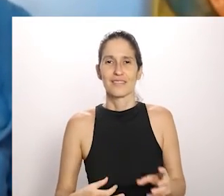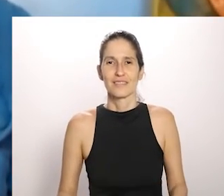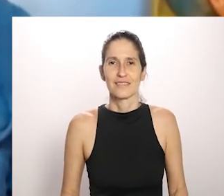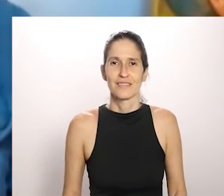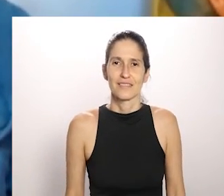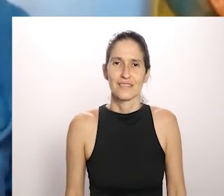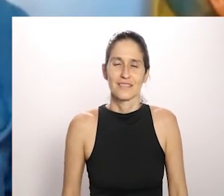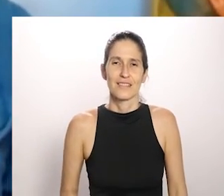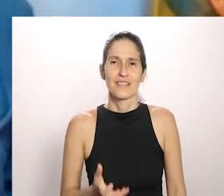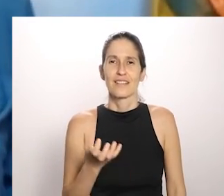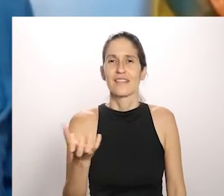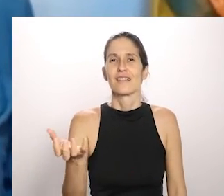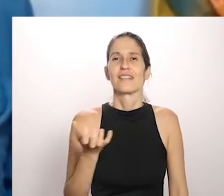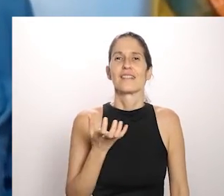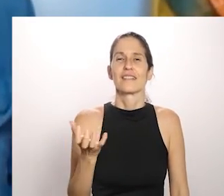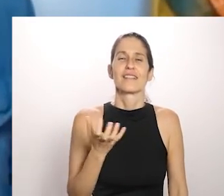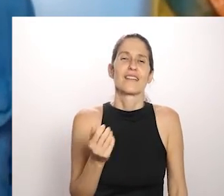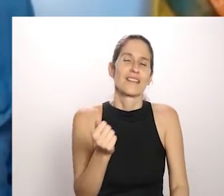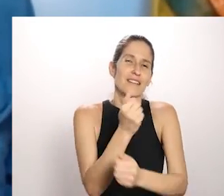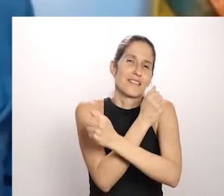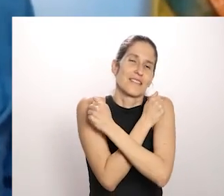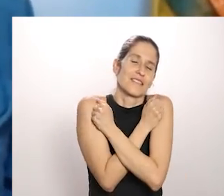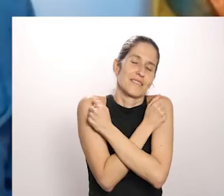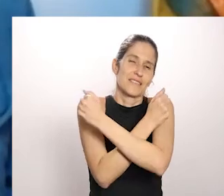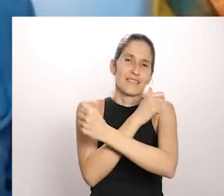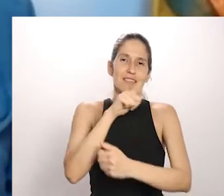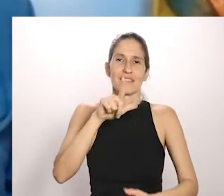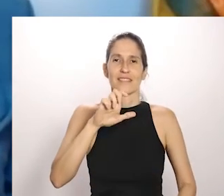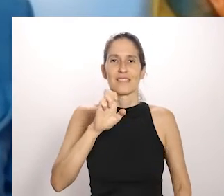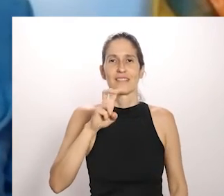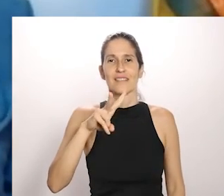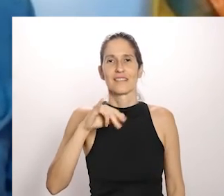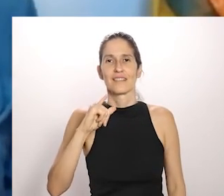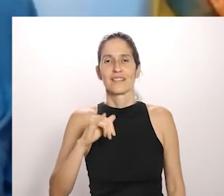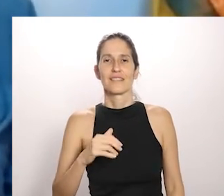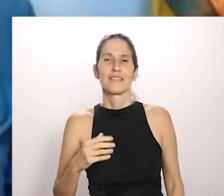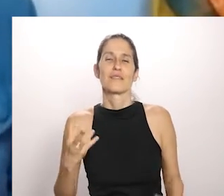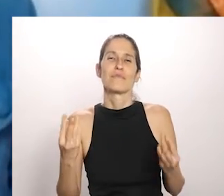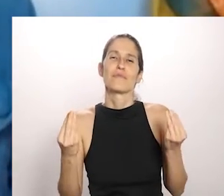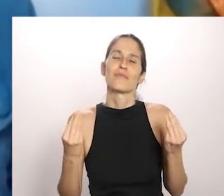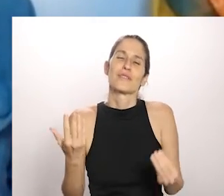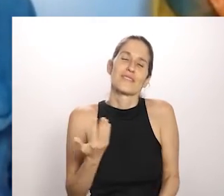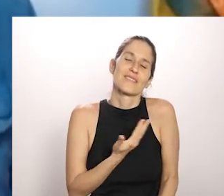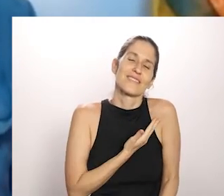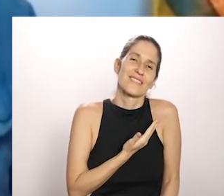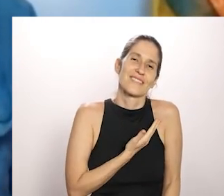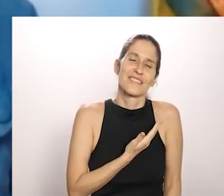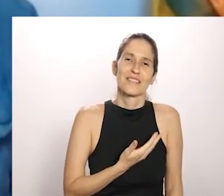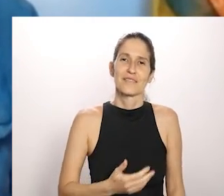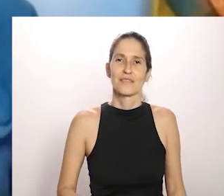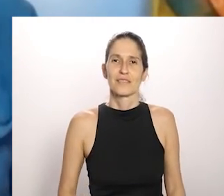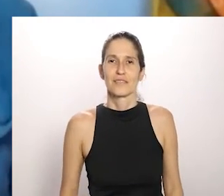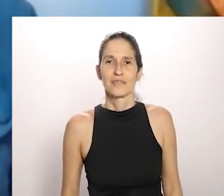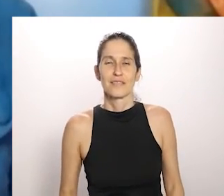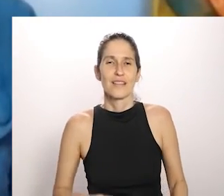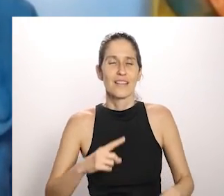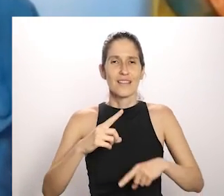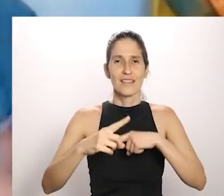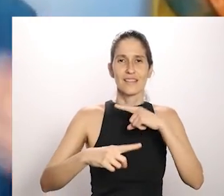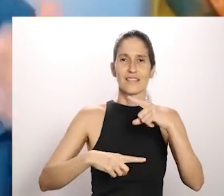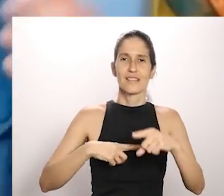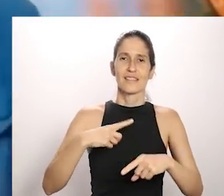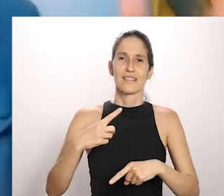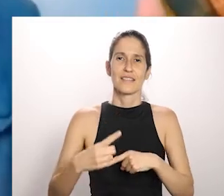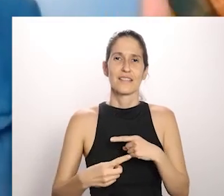zoada Quero abraçar Levi que é amigo e camarada